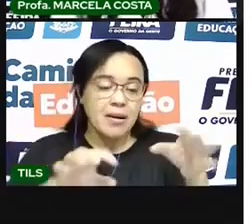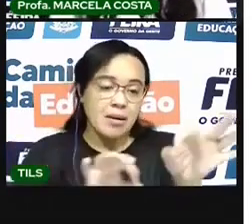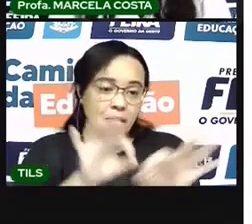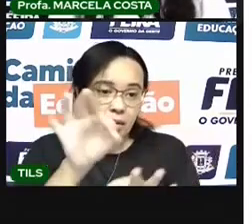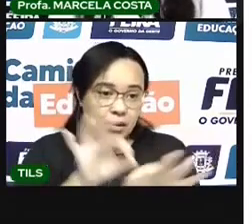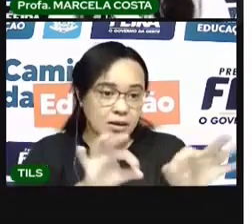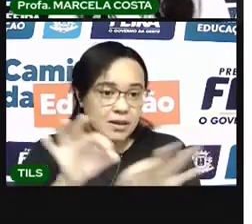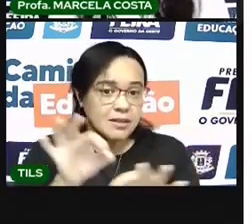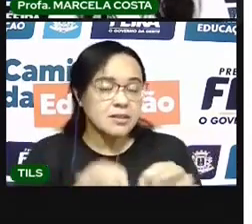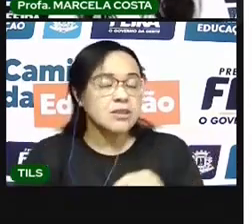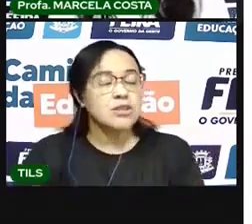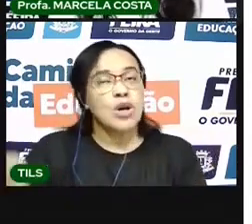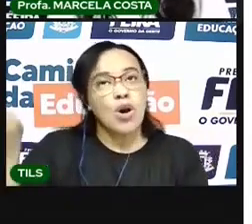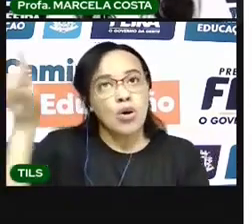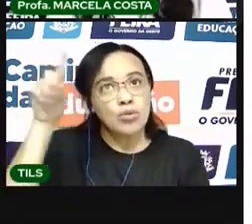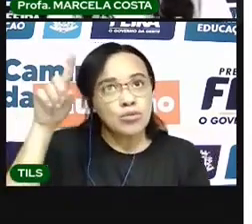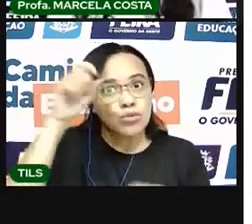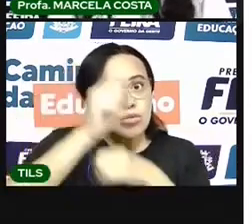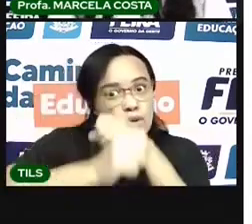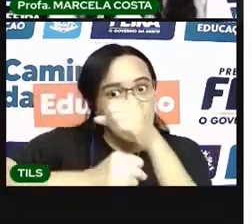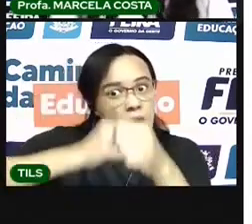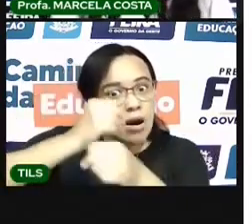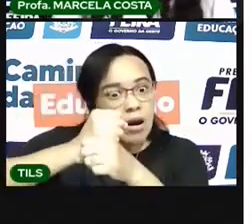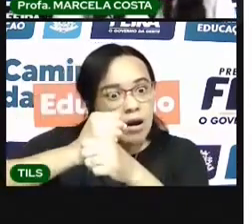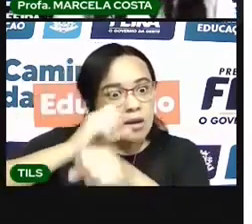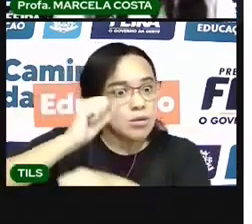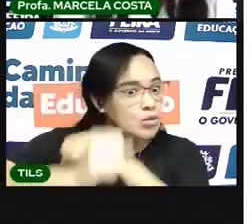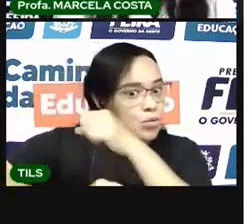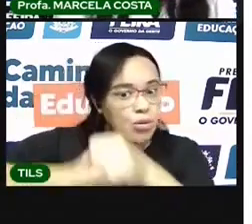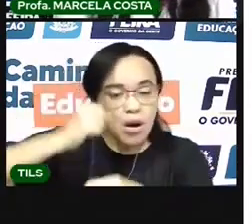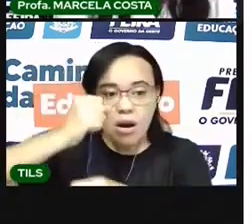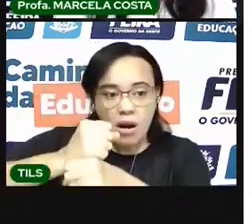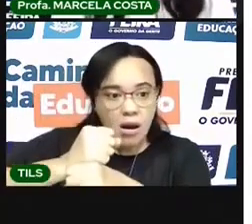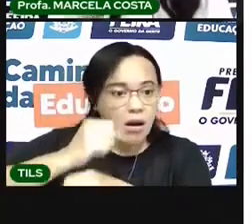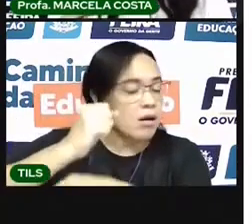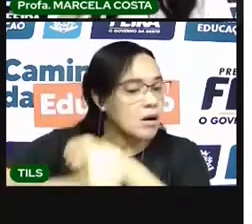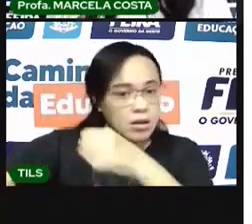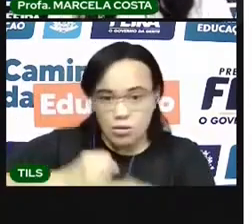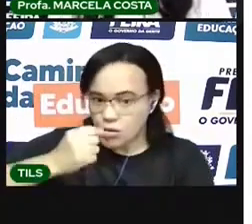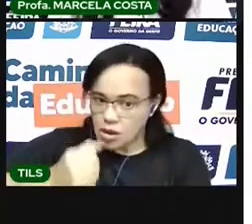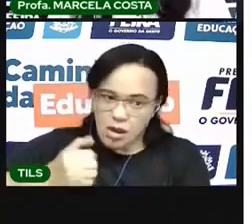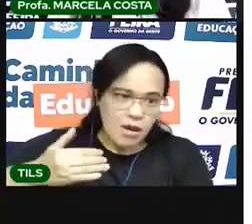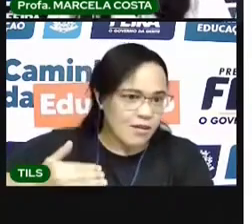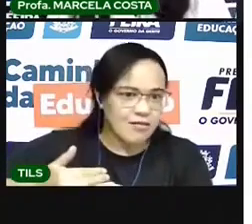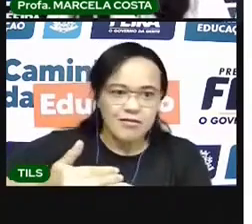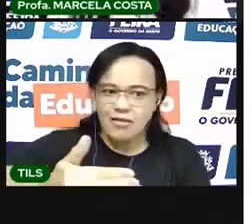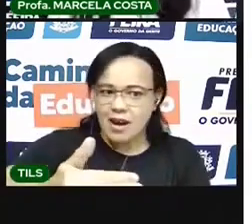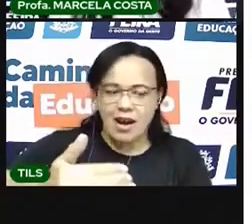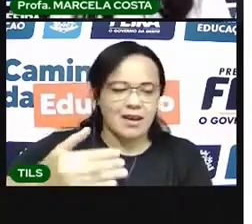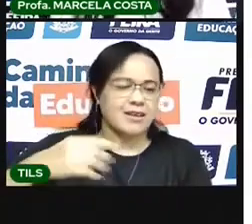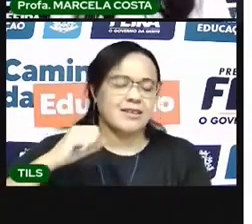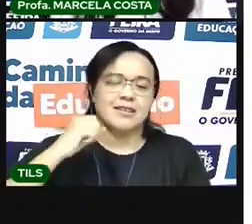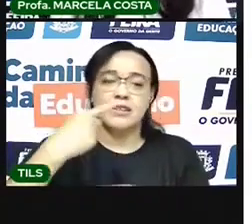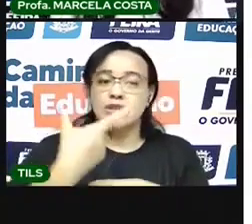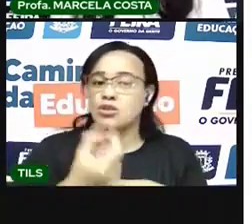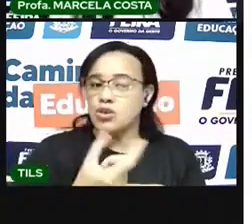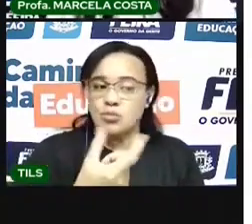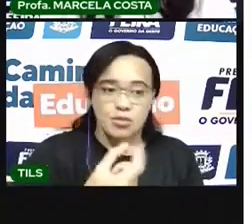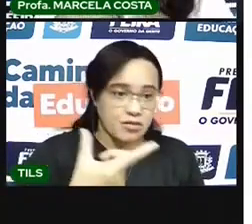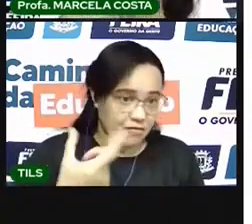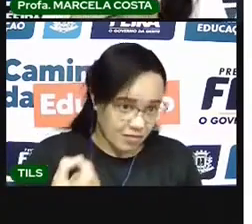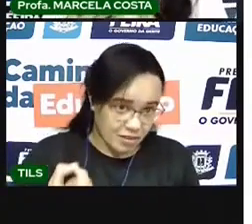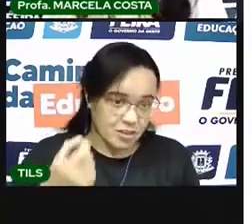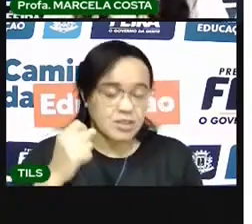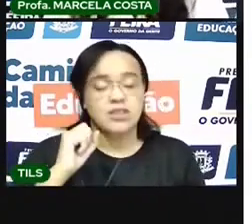todos os anos. Em 2020 foi assim. Em 2021 o calendário está organizado assim.